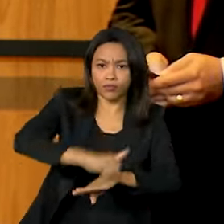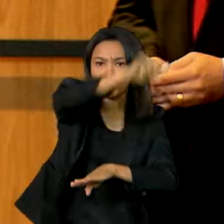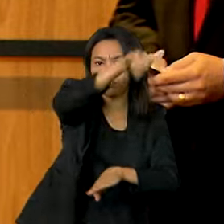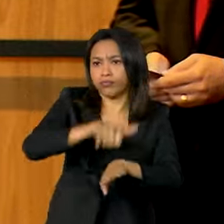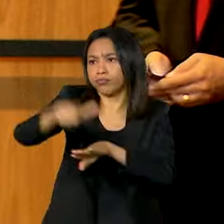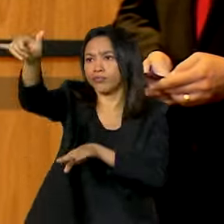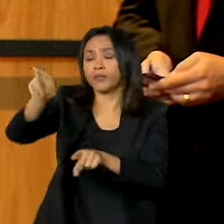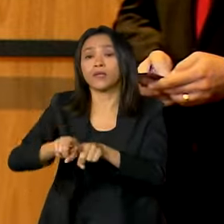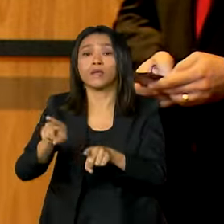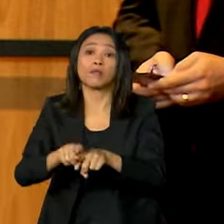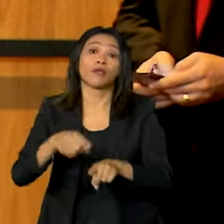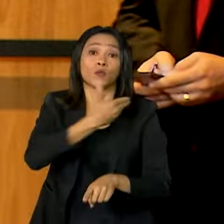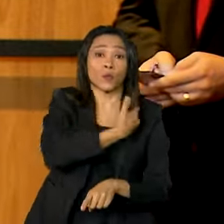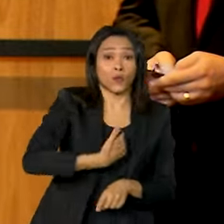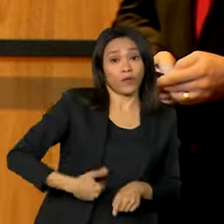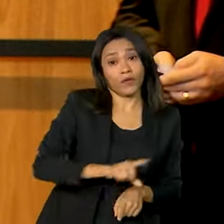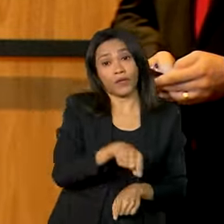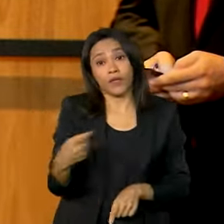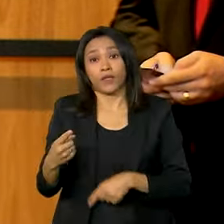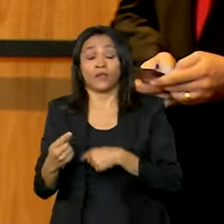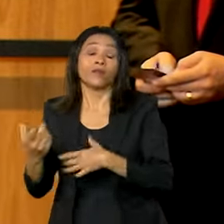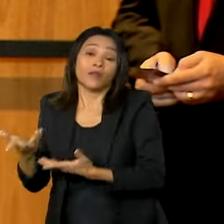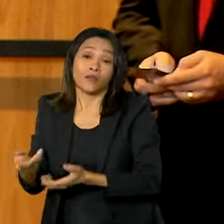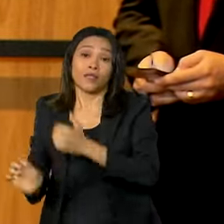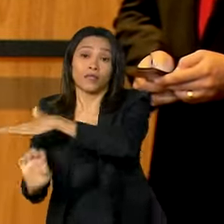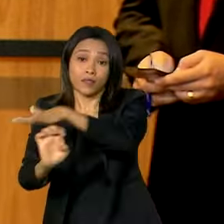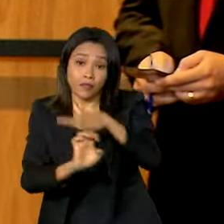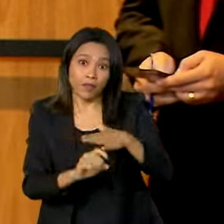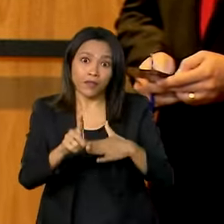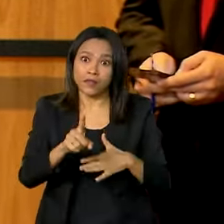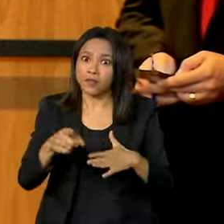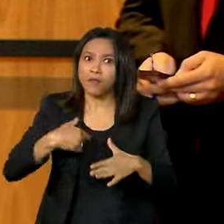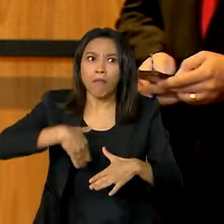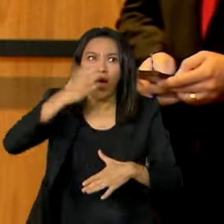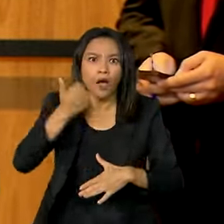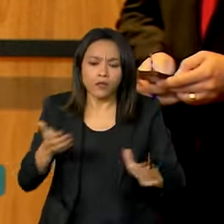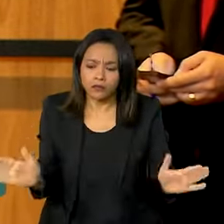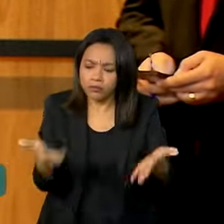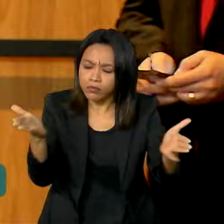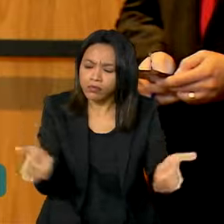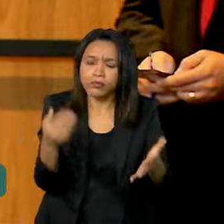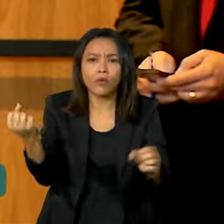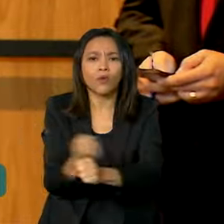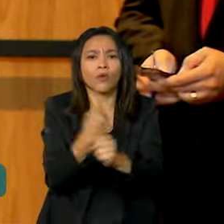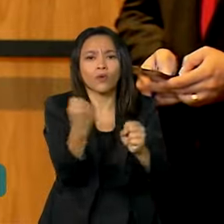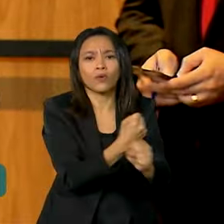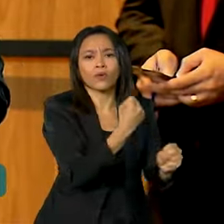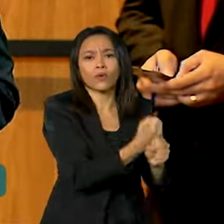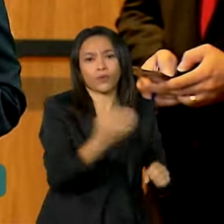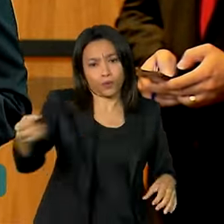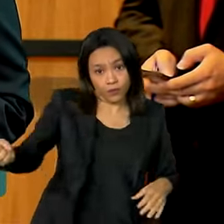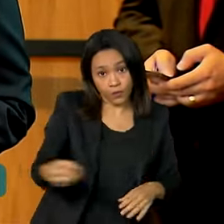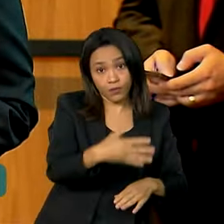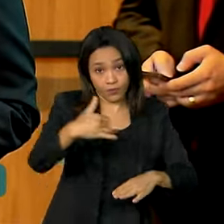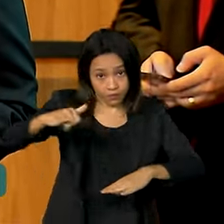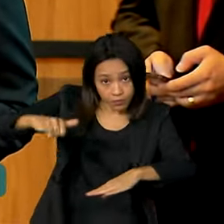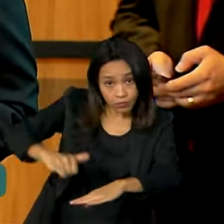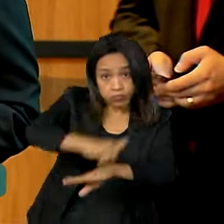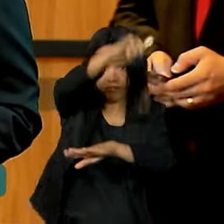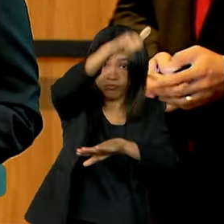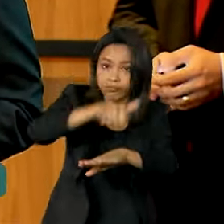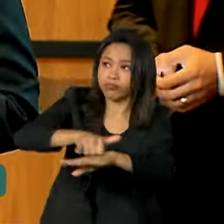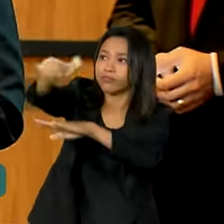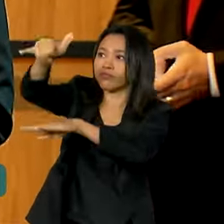como no setor privado. Nunca no Brasil se investiu tanto na requalificação e na construção de novos aeroportos. Investimentos da